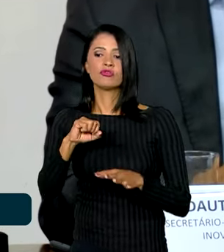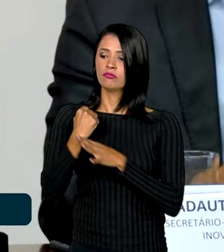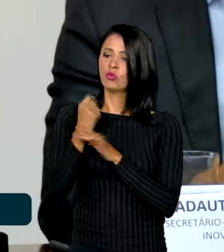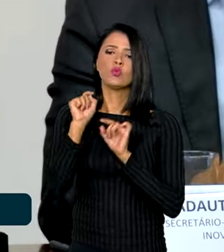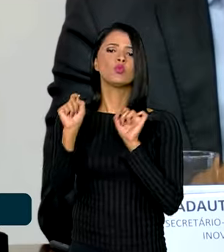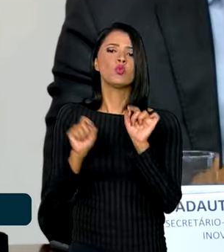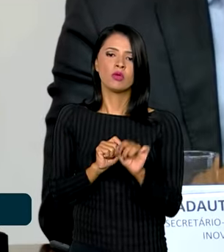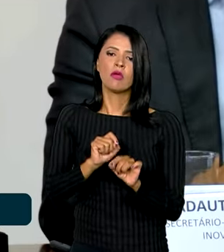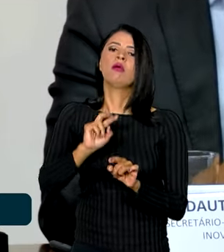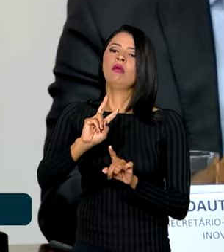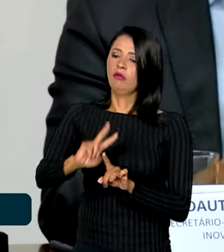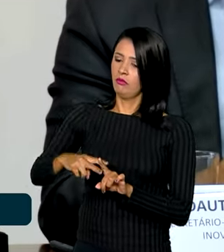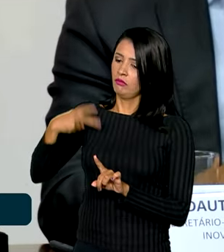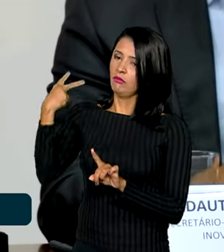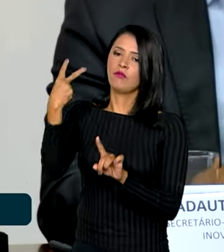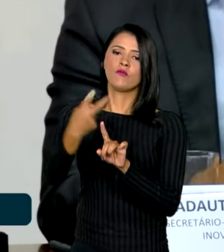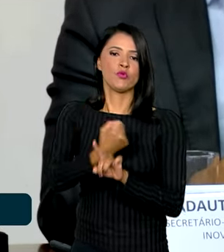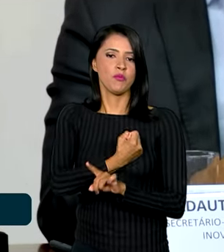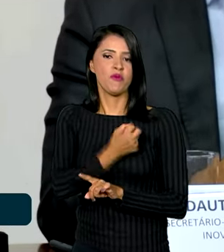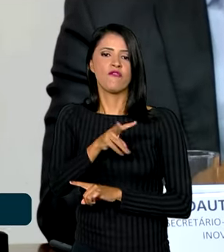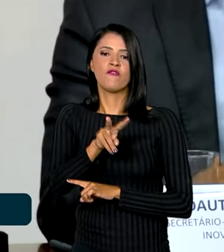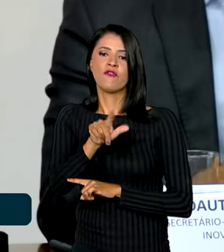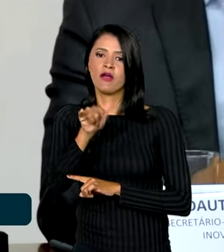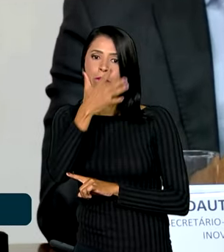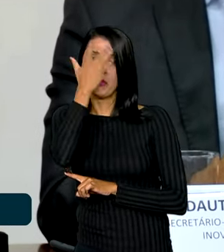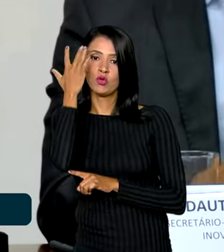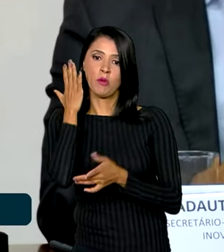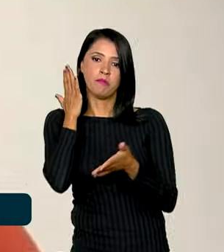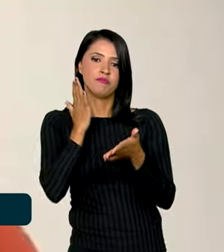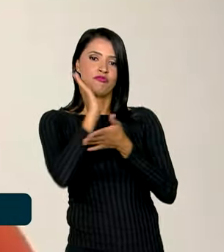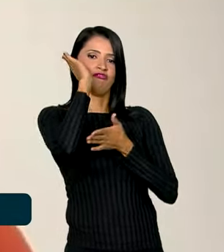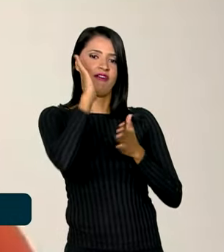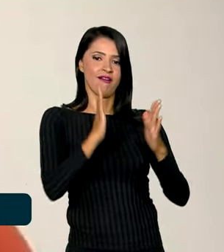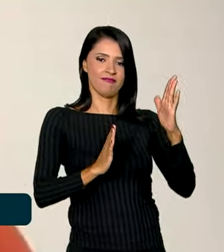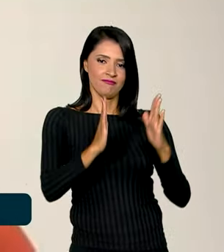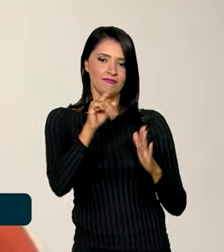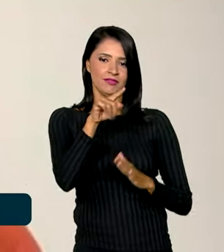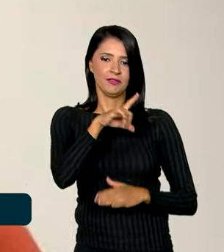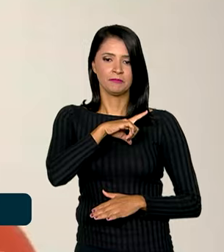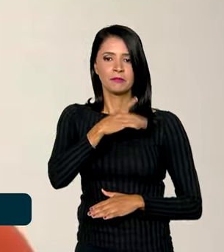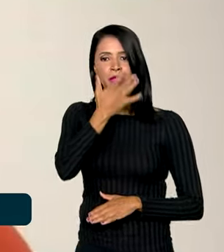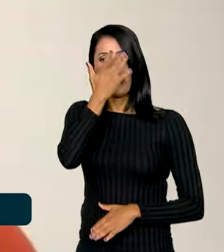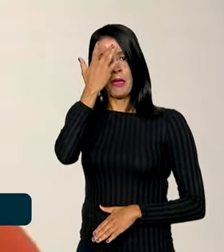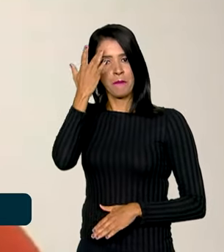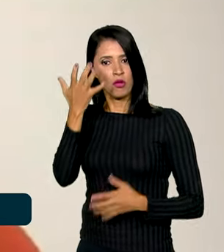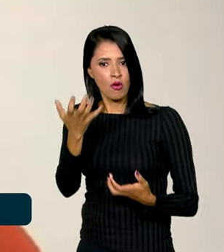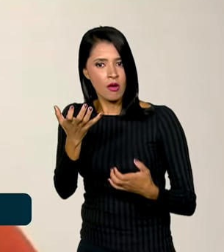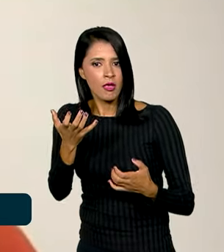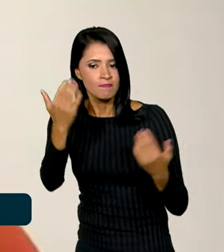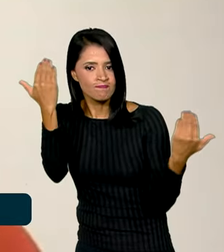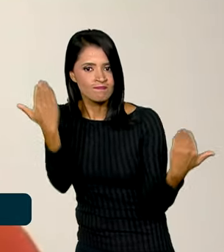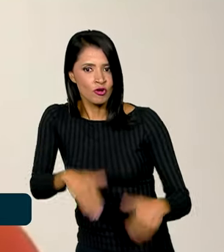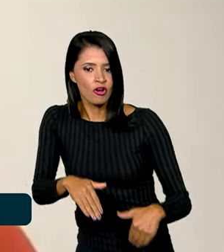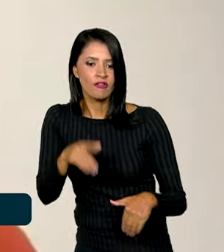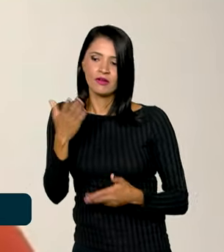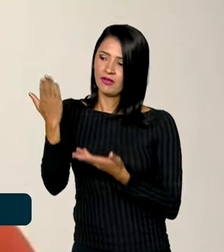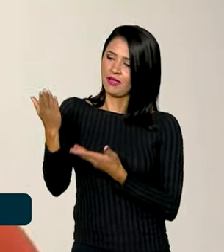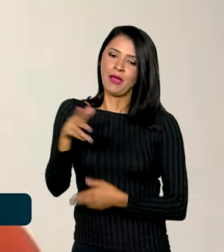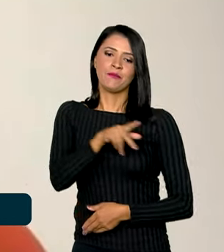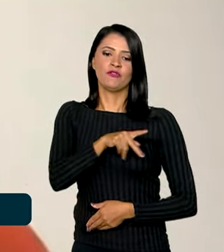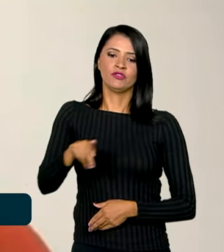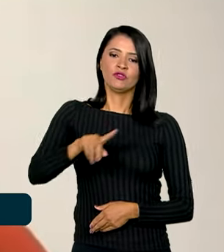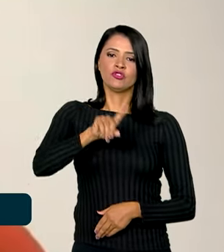é que eu tenho duas vezes o número de vagas de pessoas aprovadas naquele bloco. E para quem pretende encarar a seleção, a professora